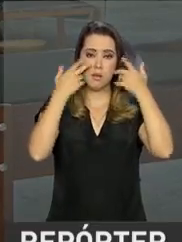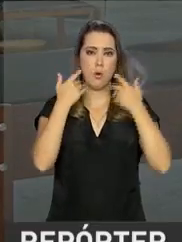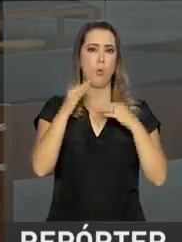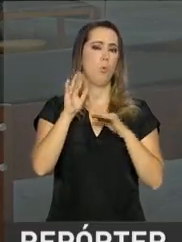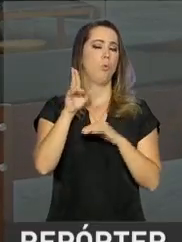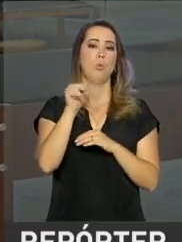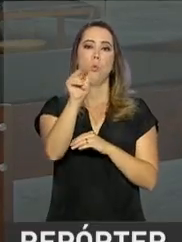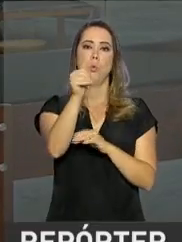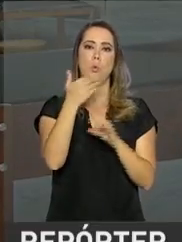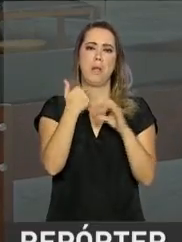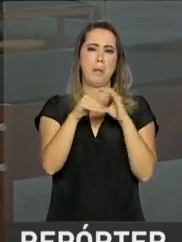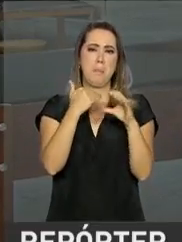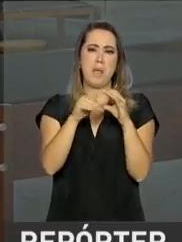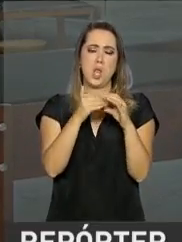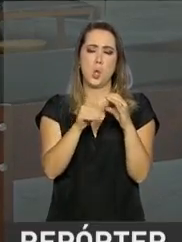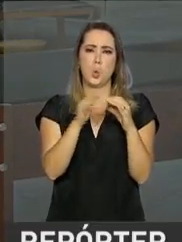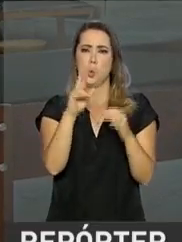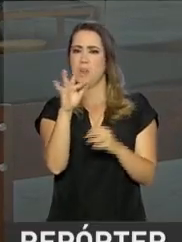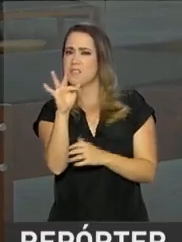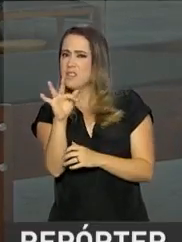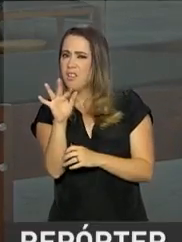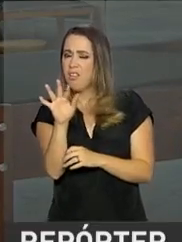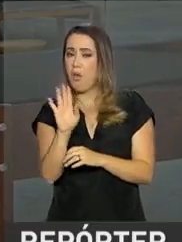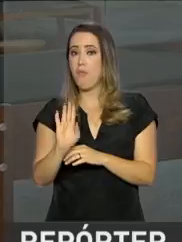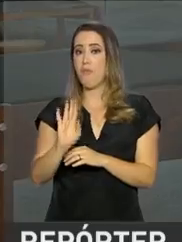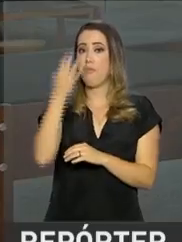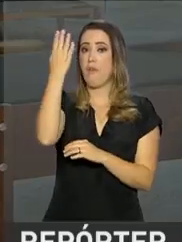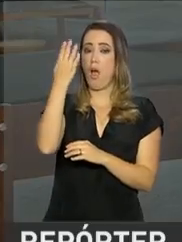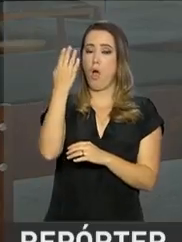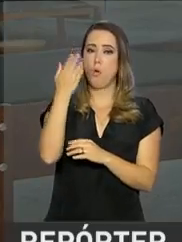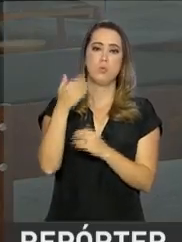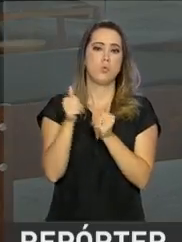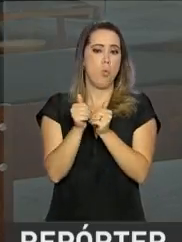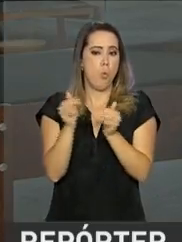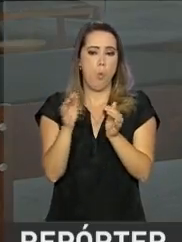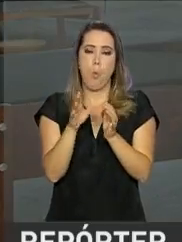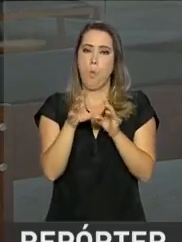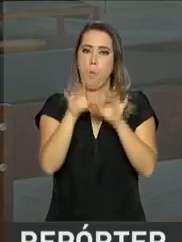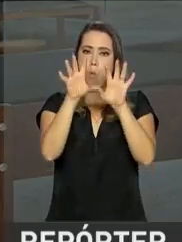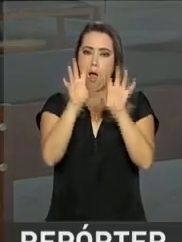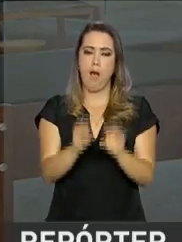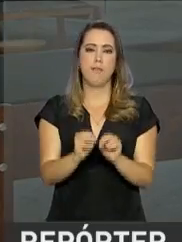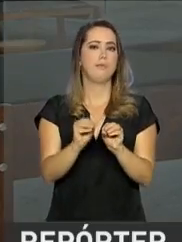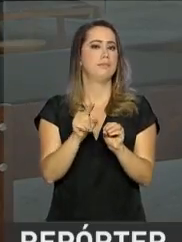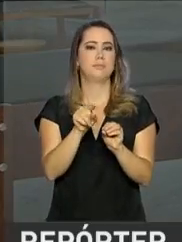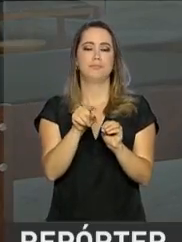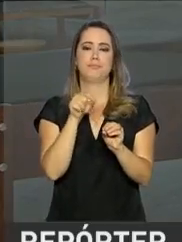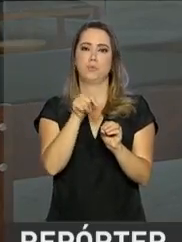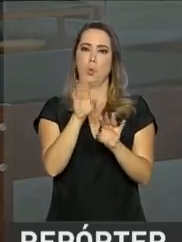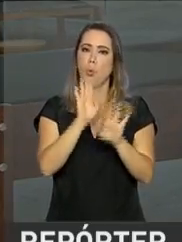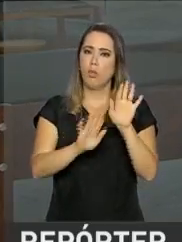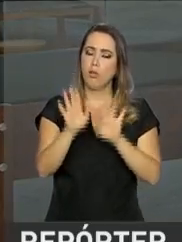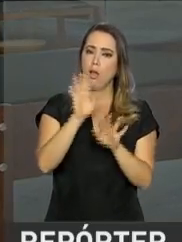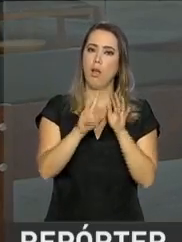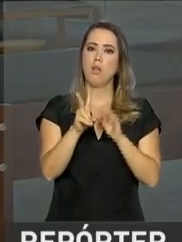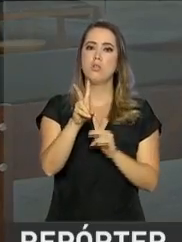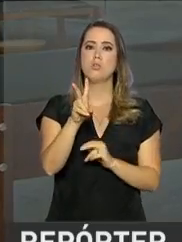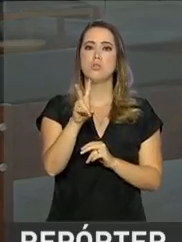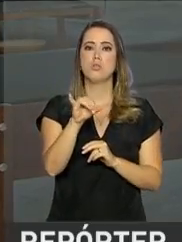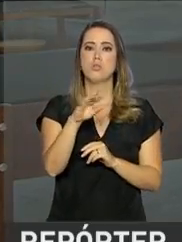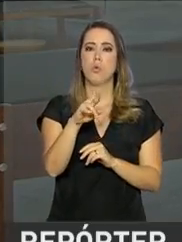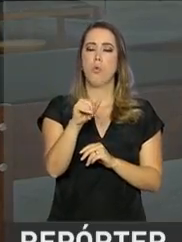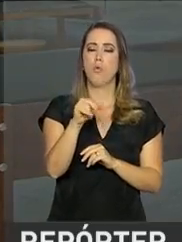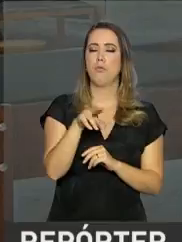abram estes e-mails porque estes e-mails podem conter vírus que pode danificar o computador, o celular,